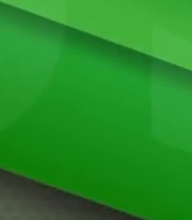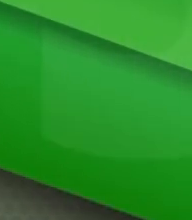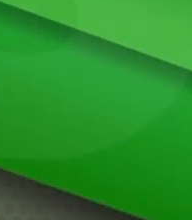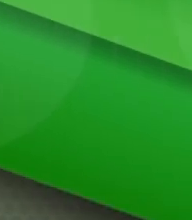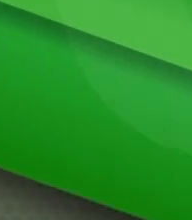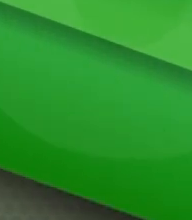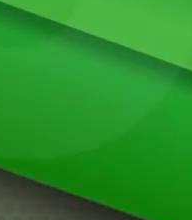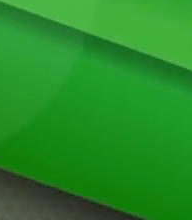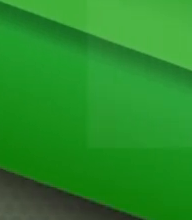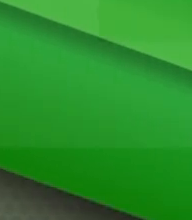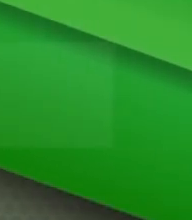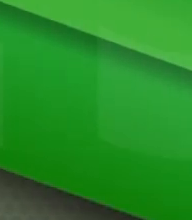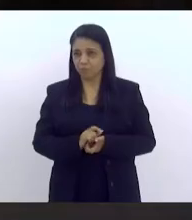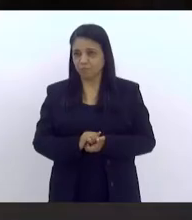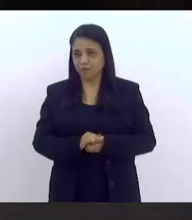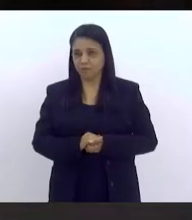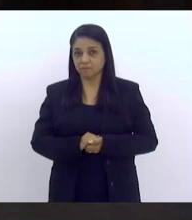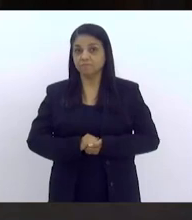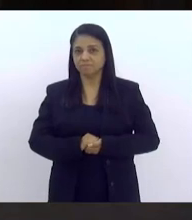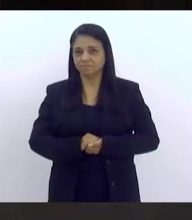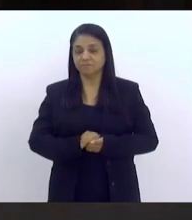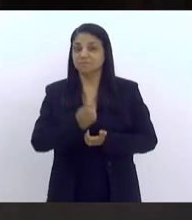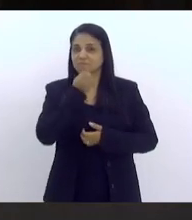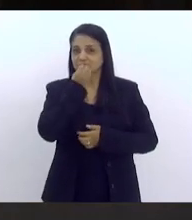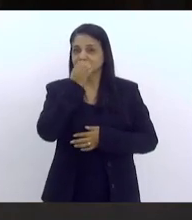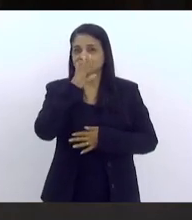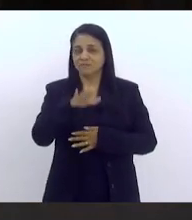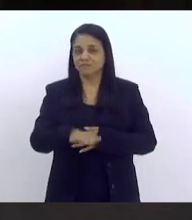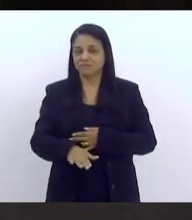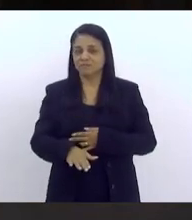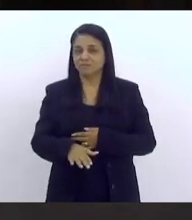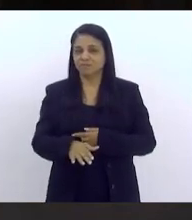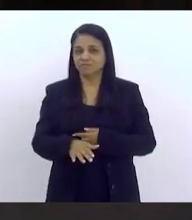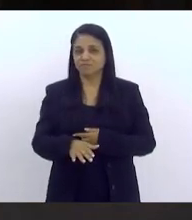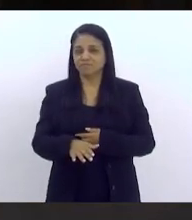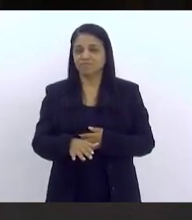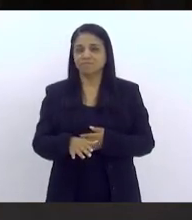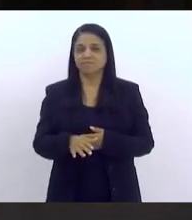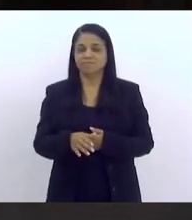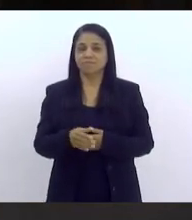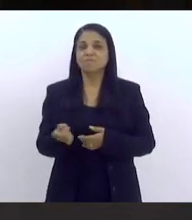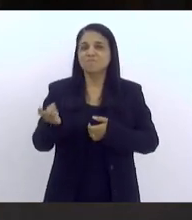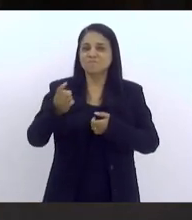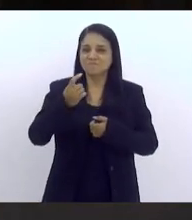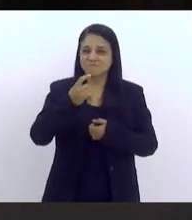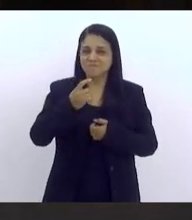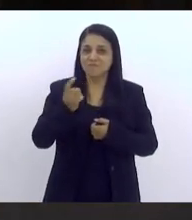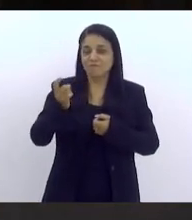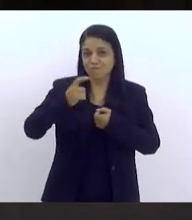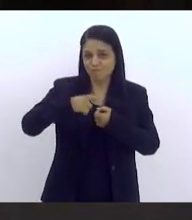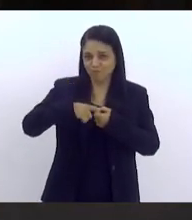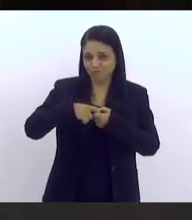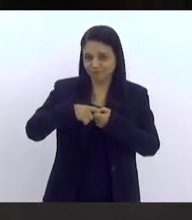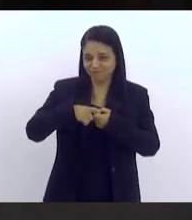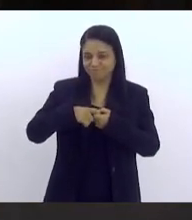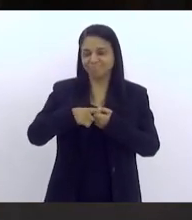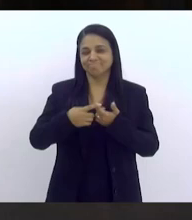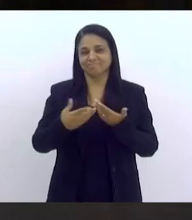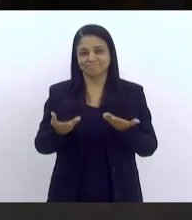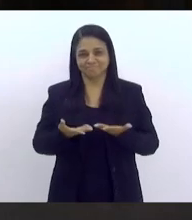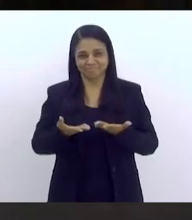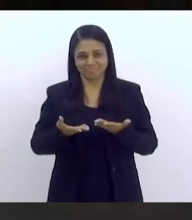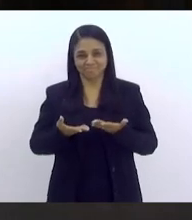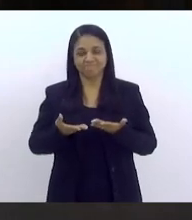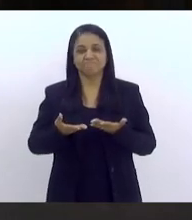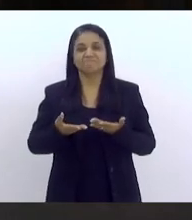Música Gente, boa tarde. Voltando do nosso intervalo, eu